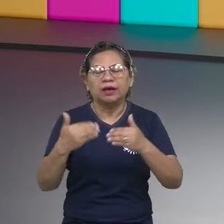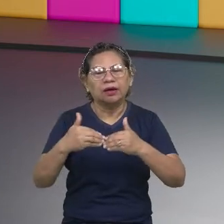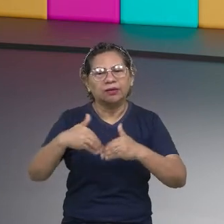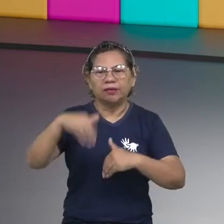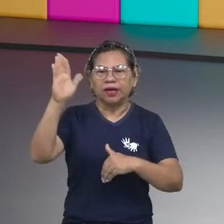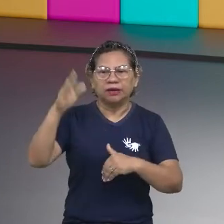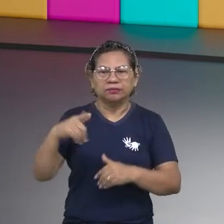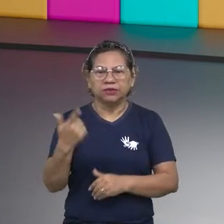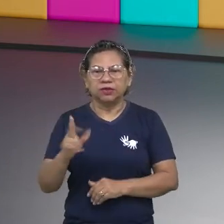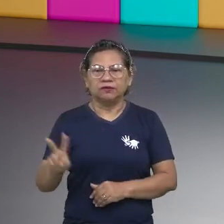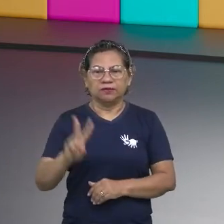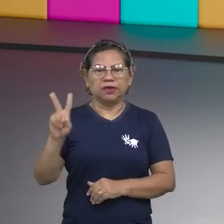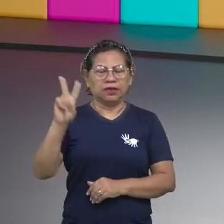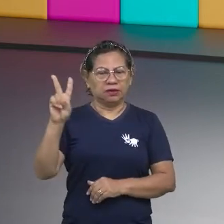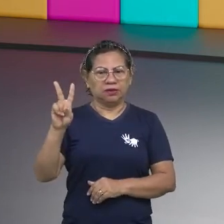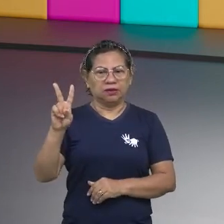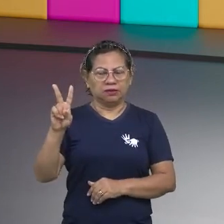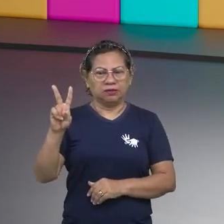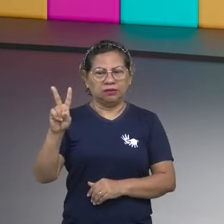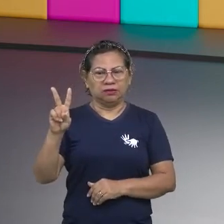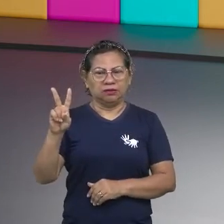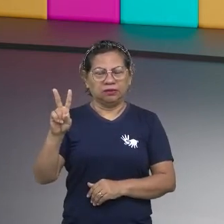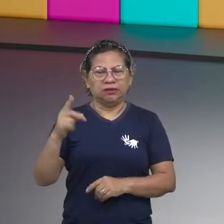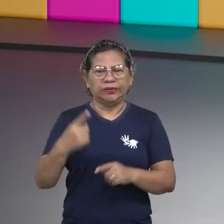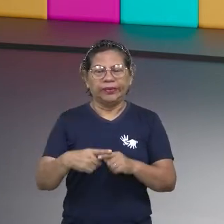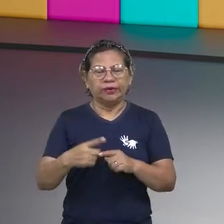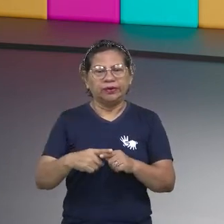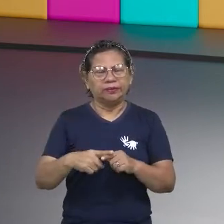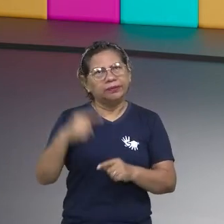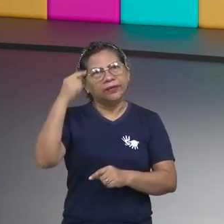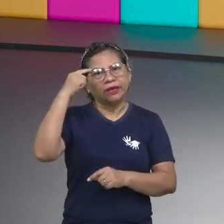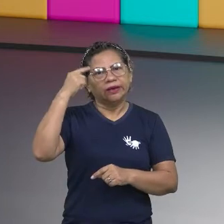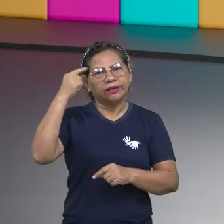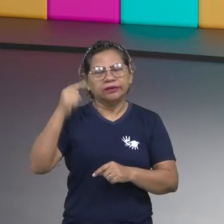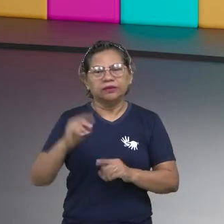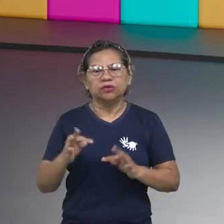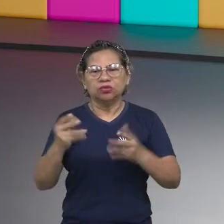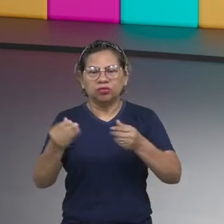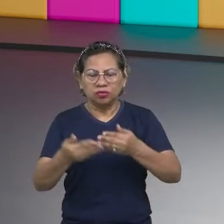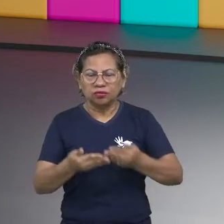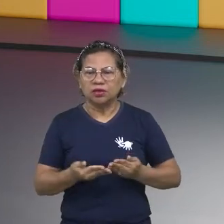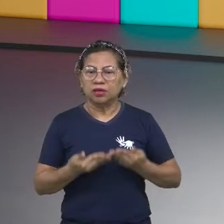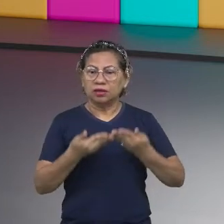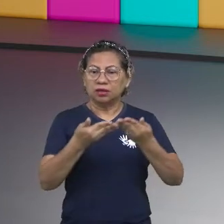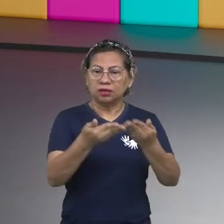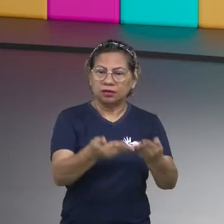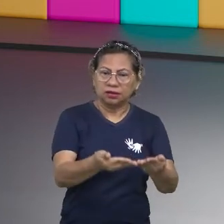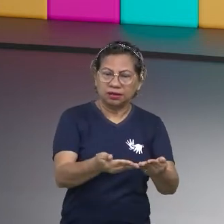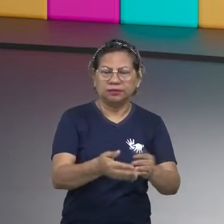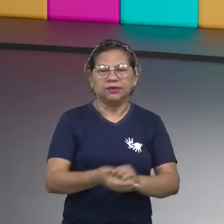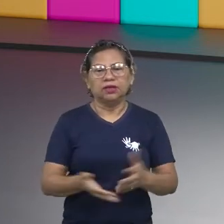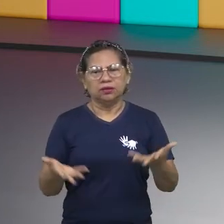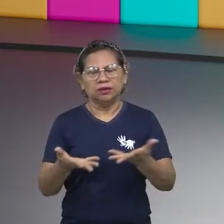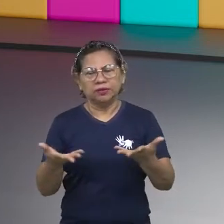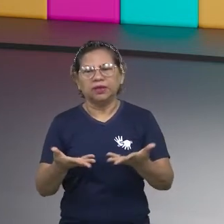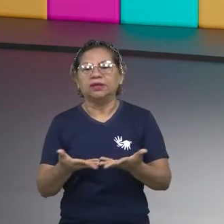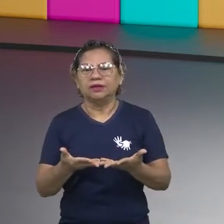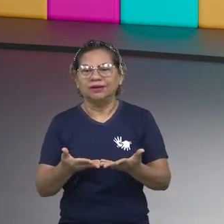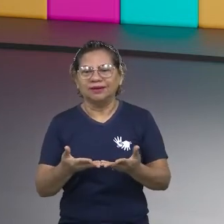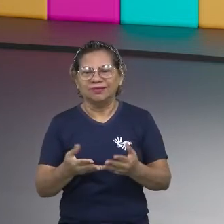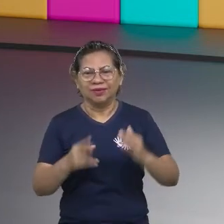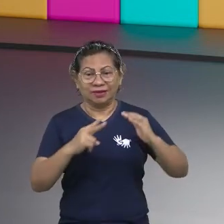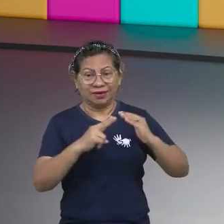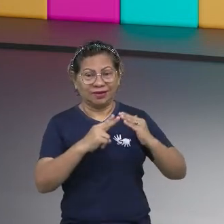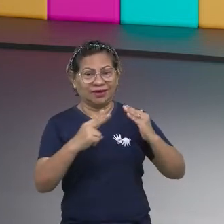valorizar o que é dado, o que é oferecido. Aqui mesmo, o aula em casa, os projetos que estão sendo